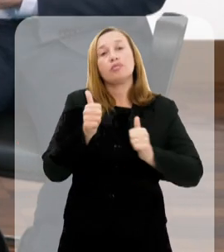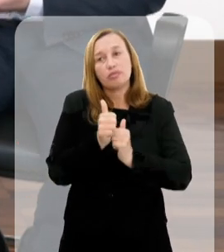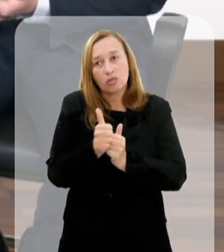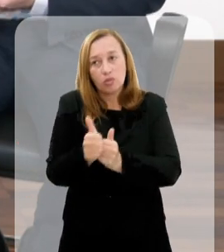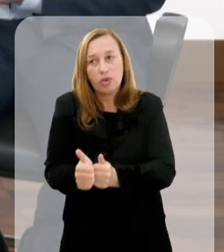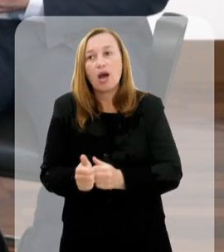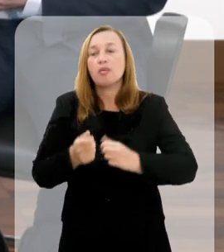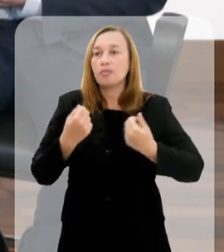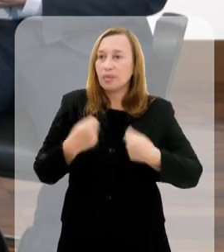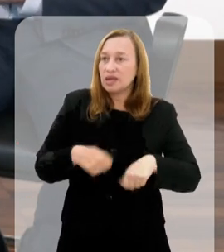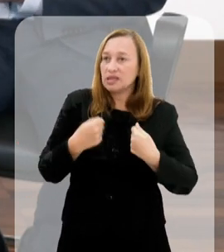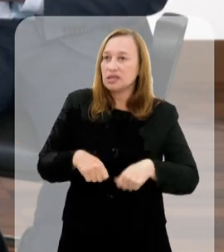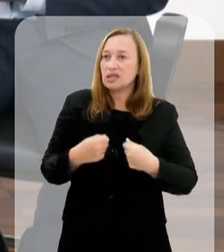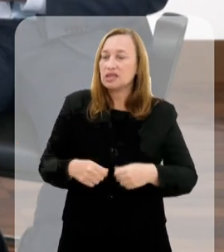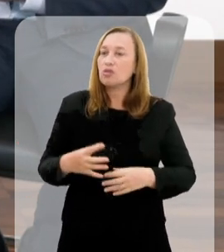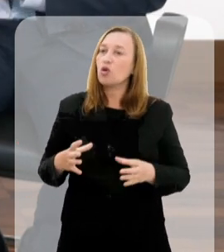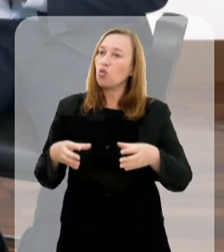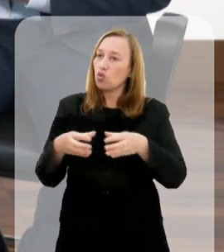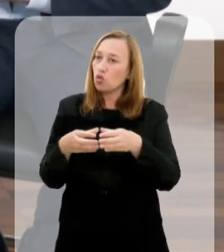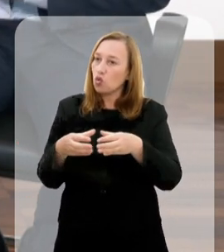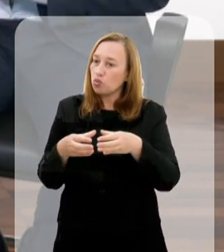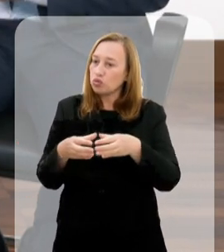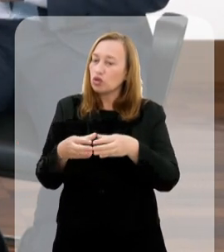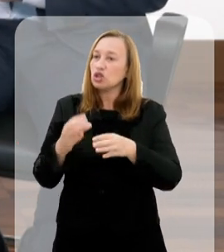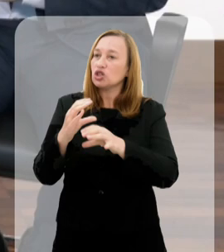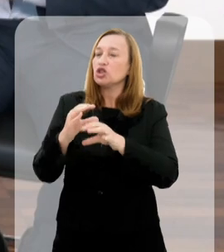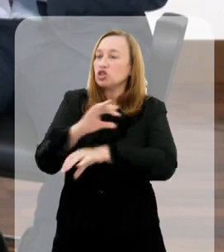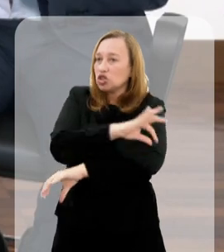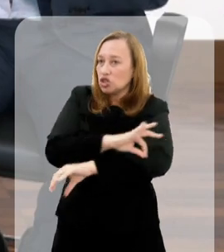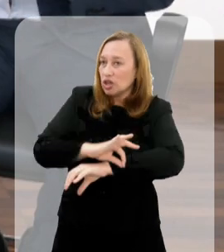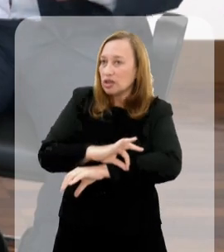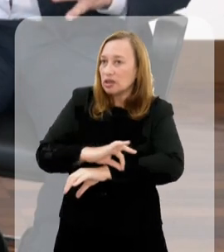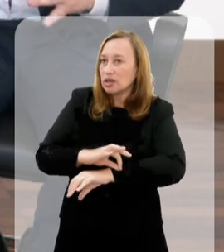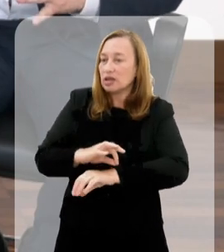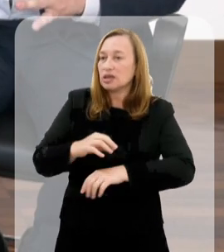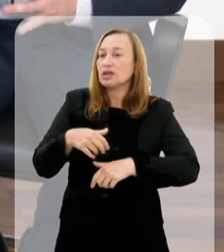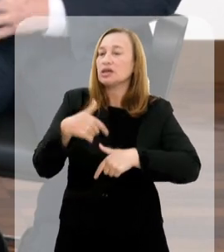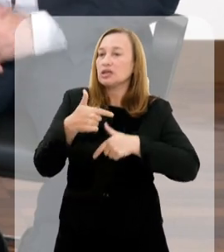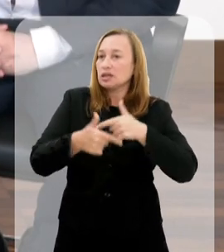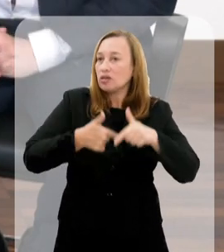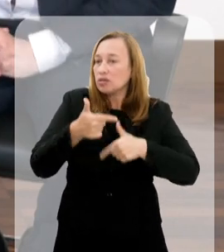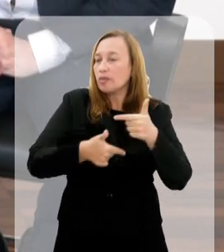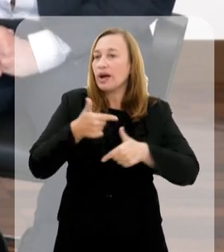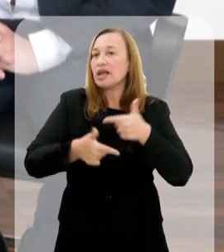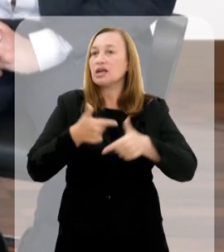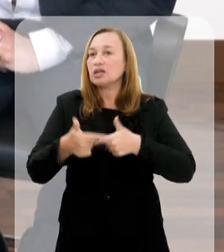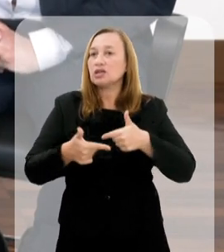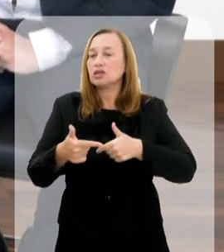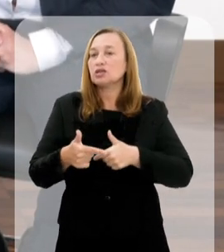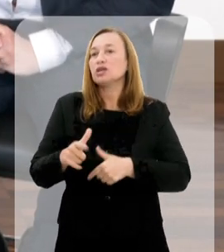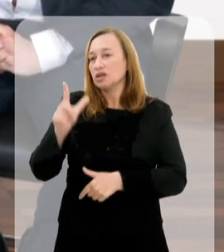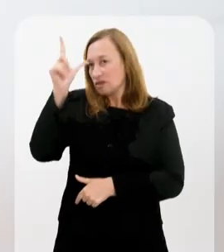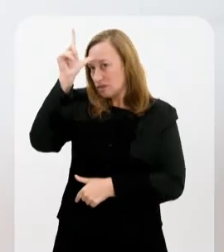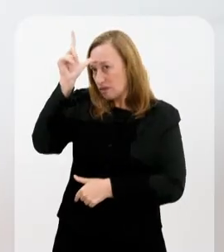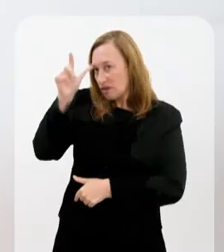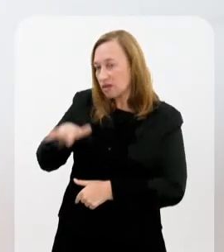acompanhar. Então, a gente tem feito aí um trabalho muito constante. A minha equipe de engenharia está já a todo vapor com a questão do Complexo do Alemão. E, muito em